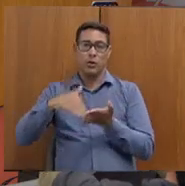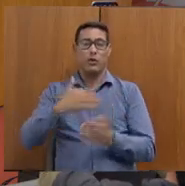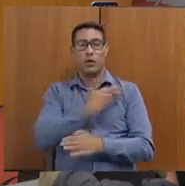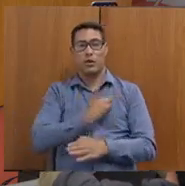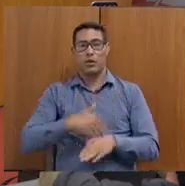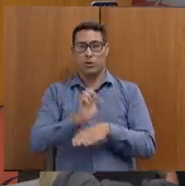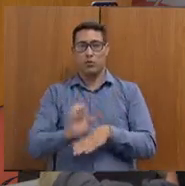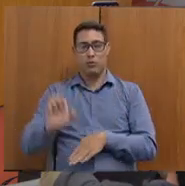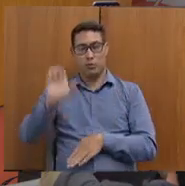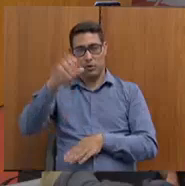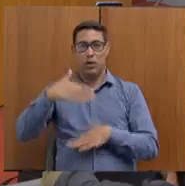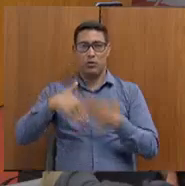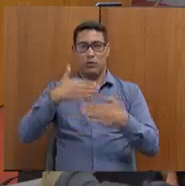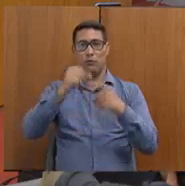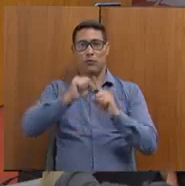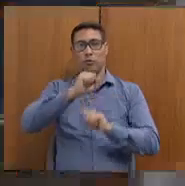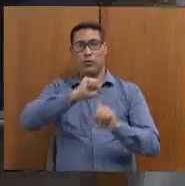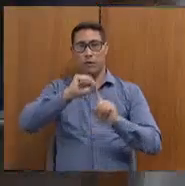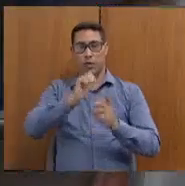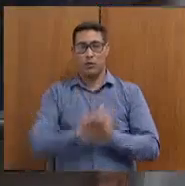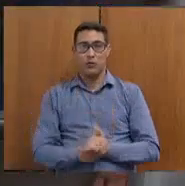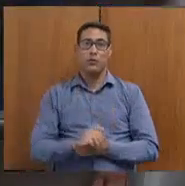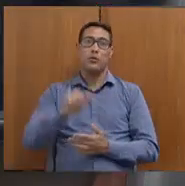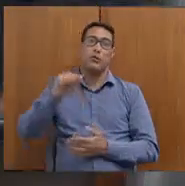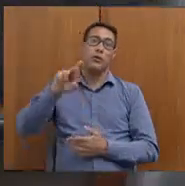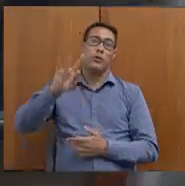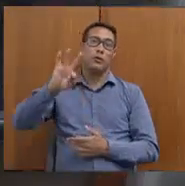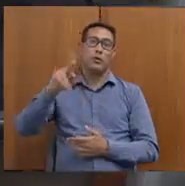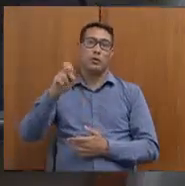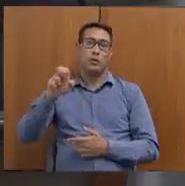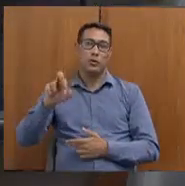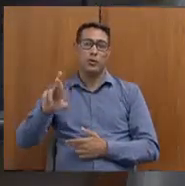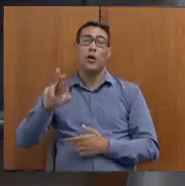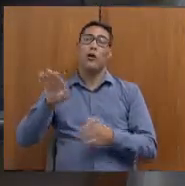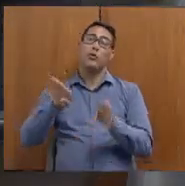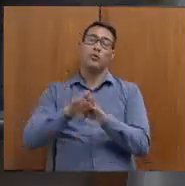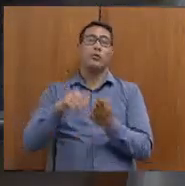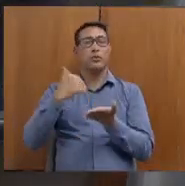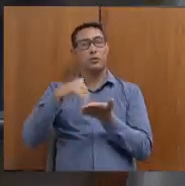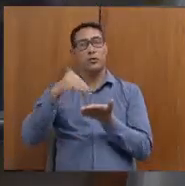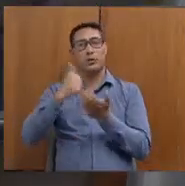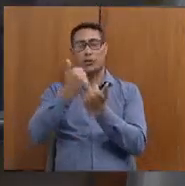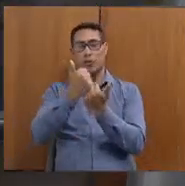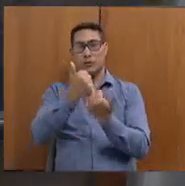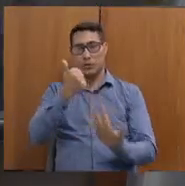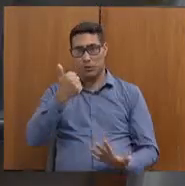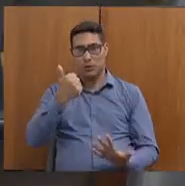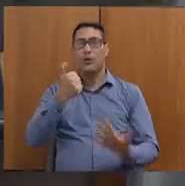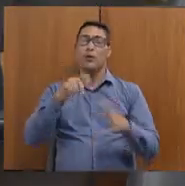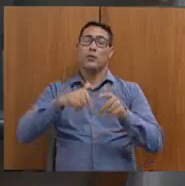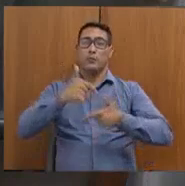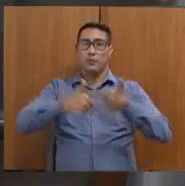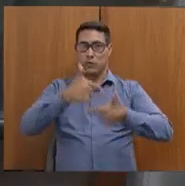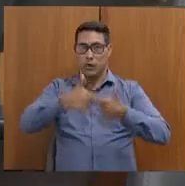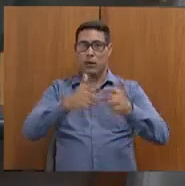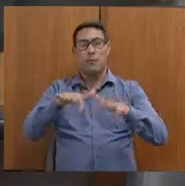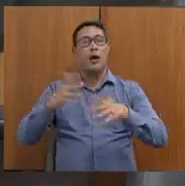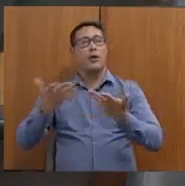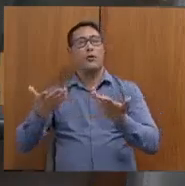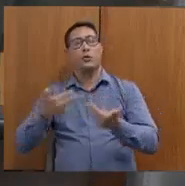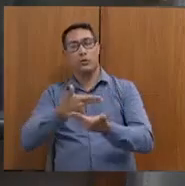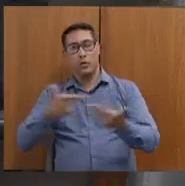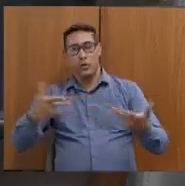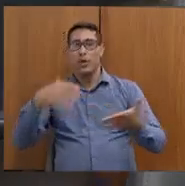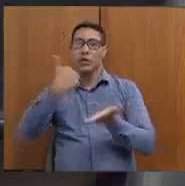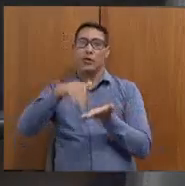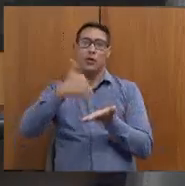Desenvolvimento Social. Artur Hélio Alvaringa Campos, subsecretário de Trabalho e Emprego da Secretaria